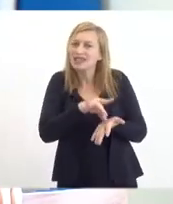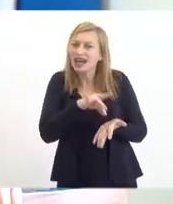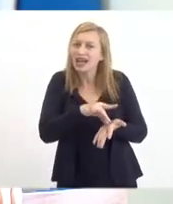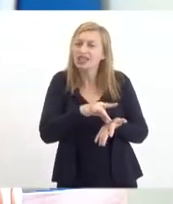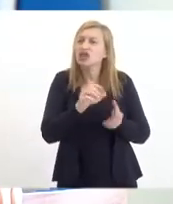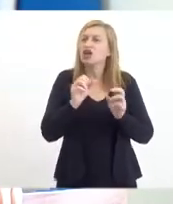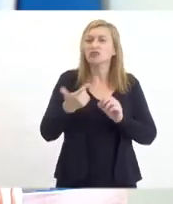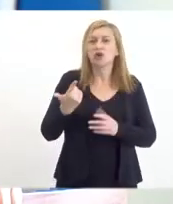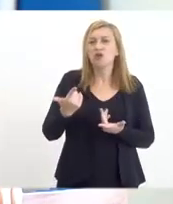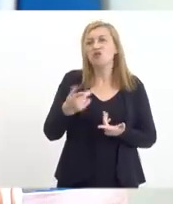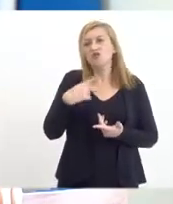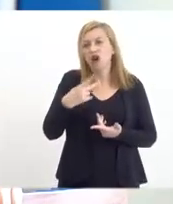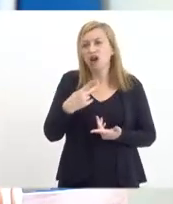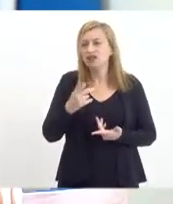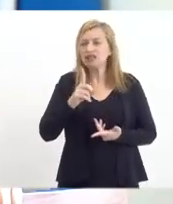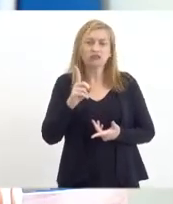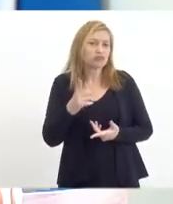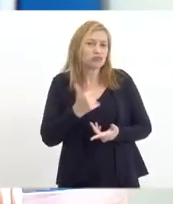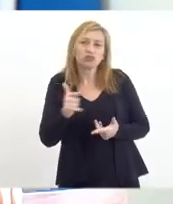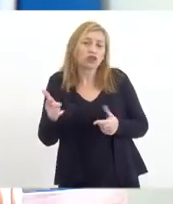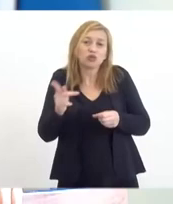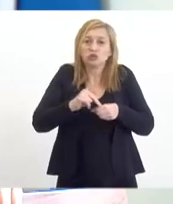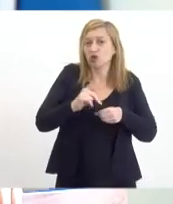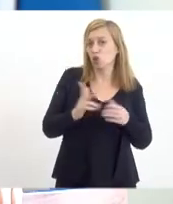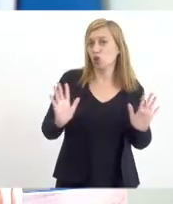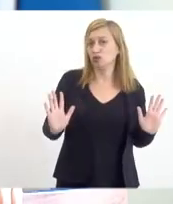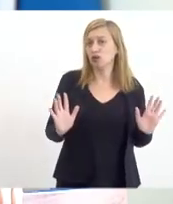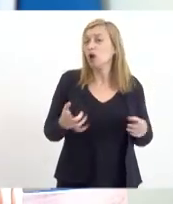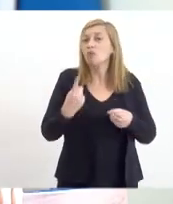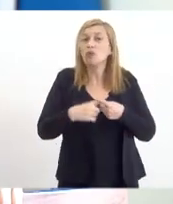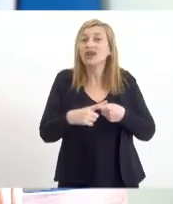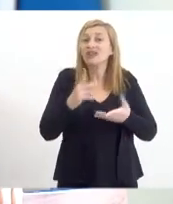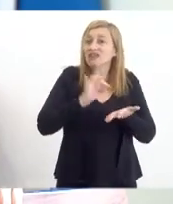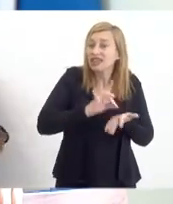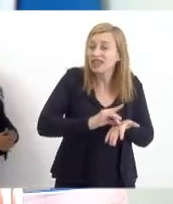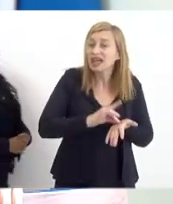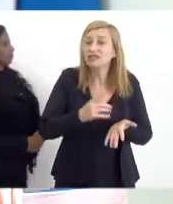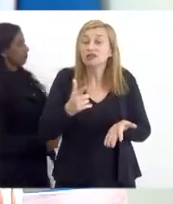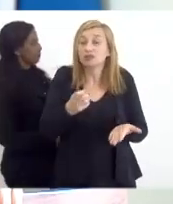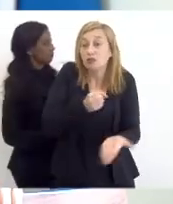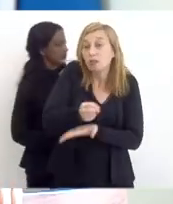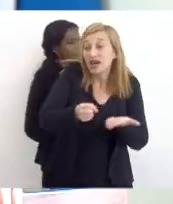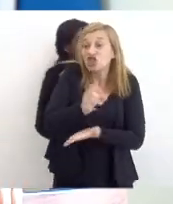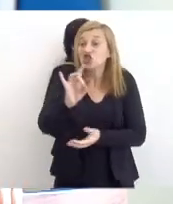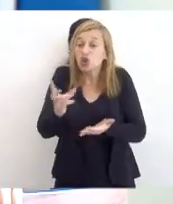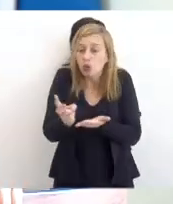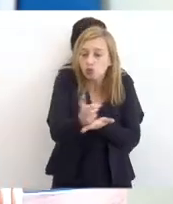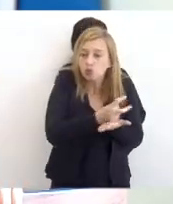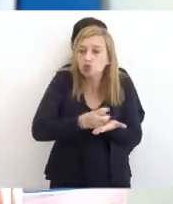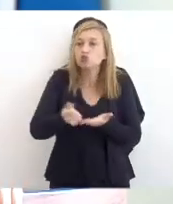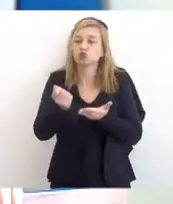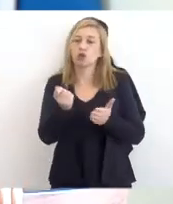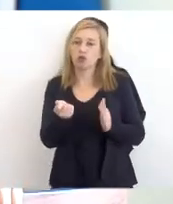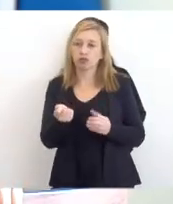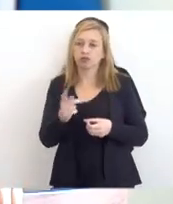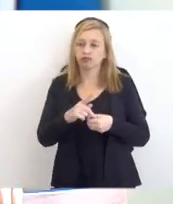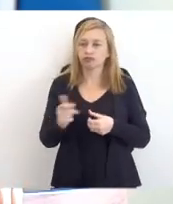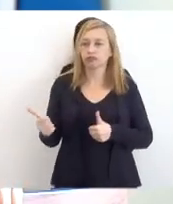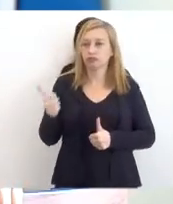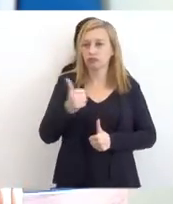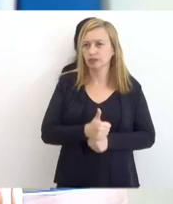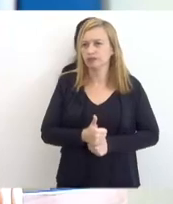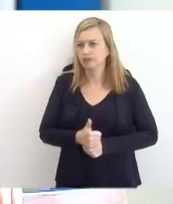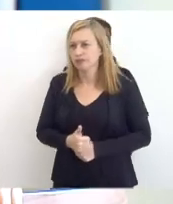costumo dizer que nem o petróleo nós temos, porque, na verdade, nós temos basicamente os royalties. Nós não temos o